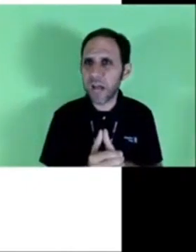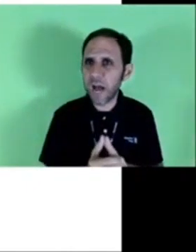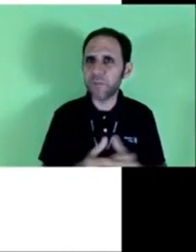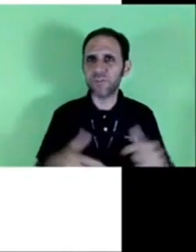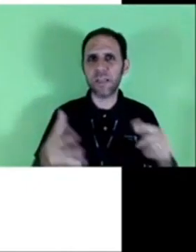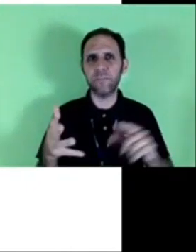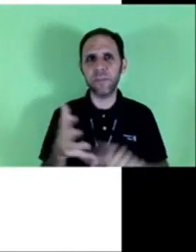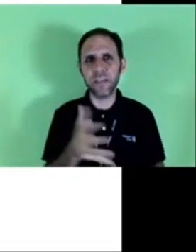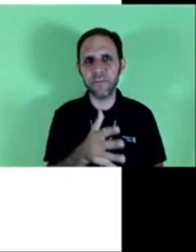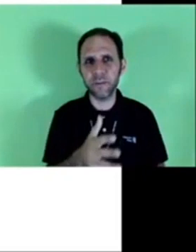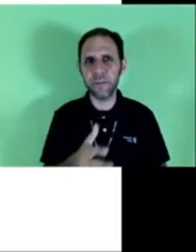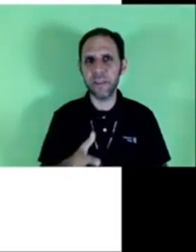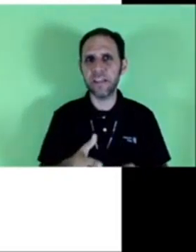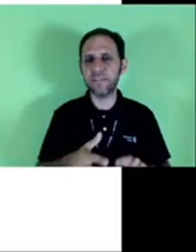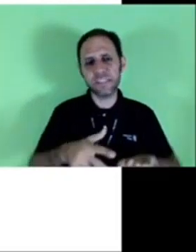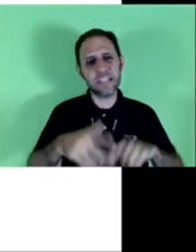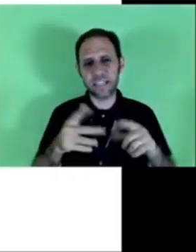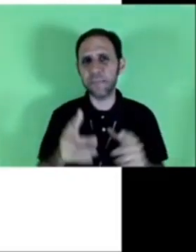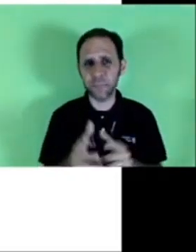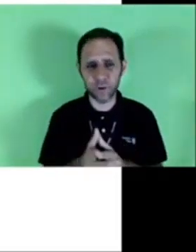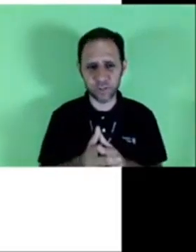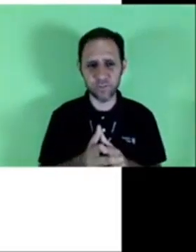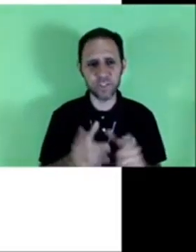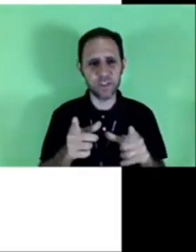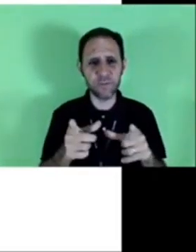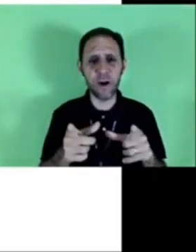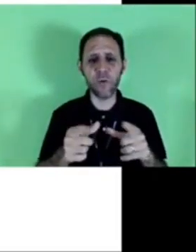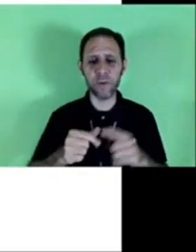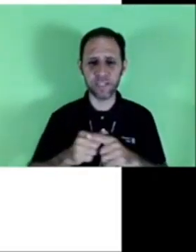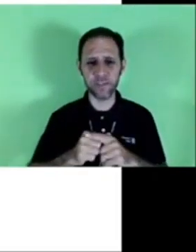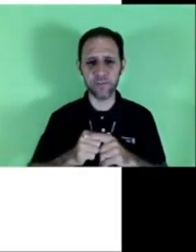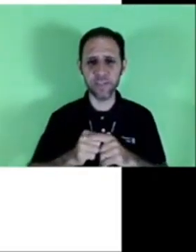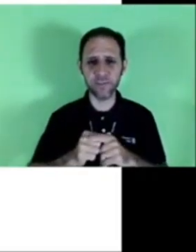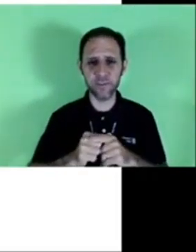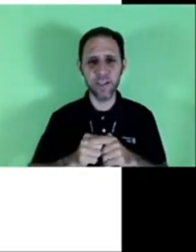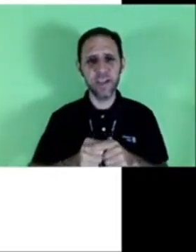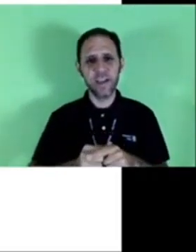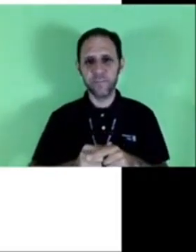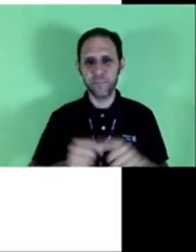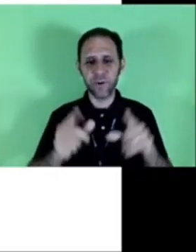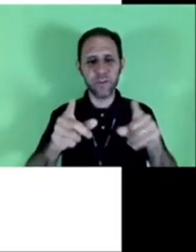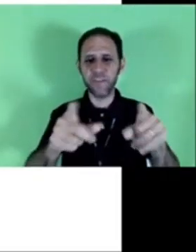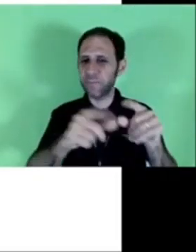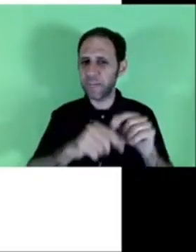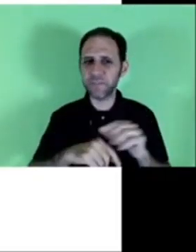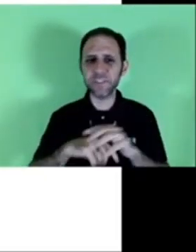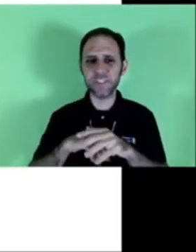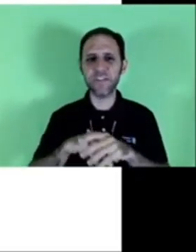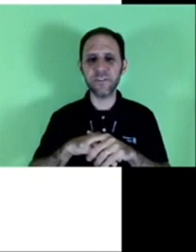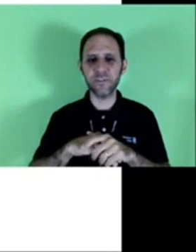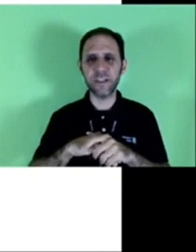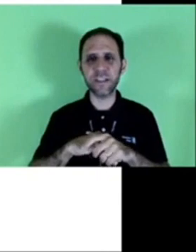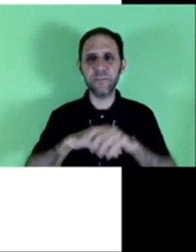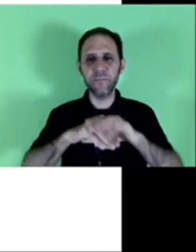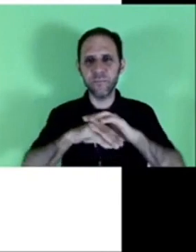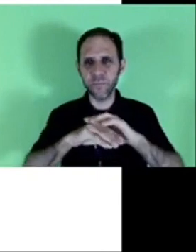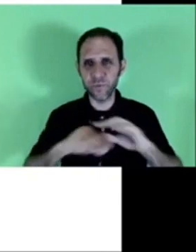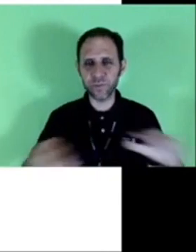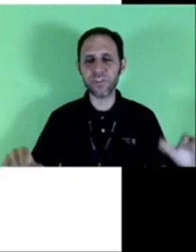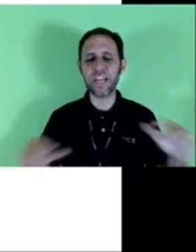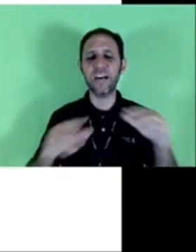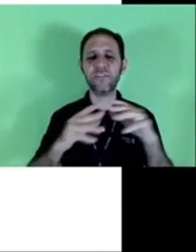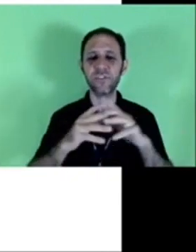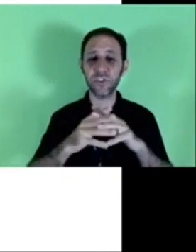tudo bravo, isso dá briga em família, às vezes dá até morte. Você já viu algo parecido com isso? Provavelmente você já viu, tem